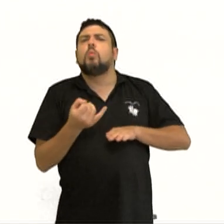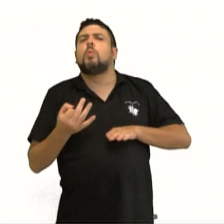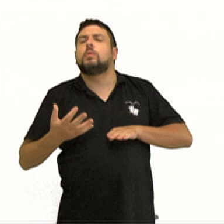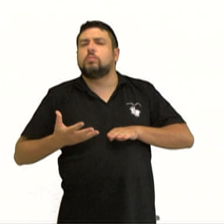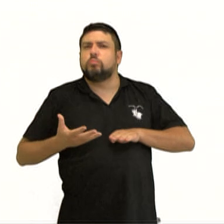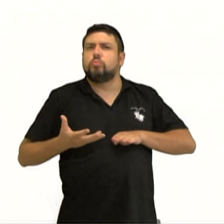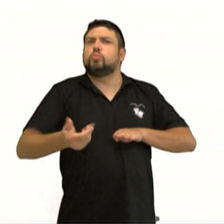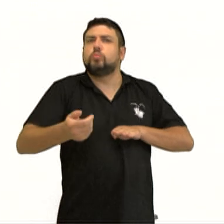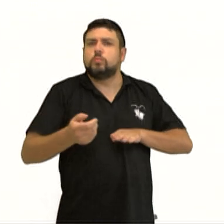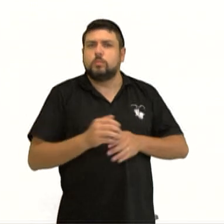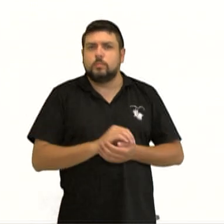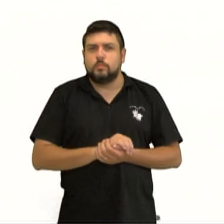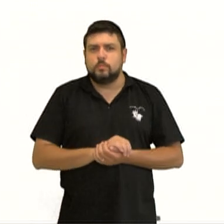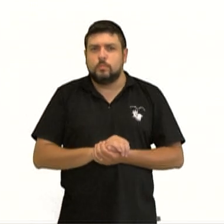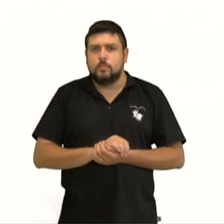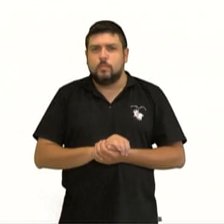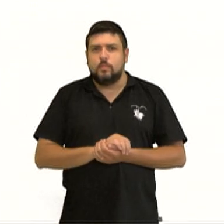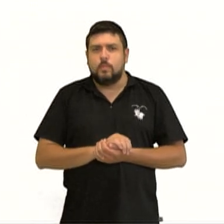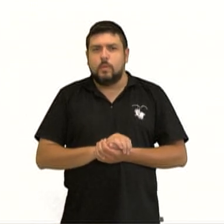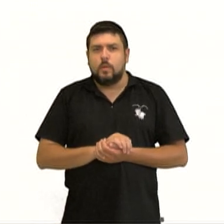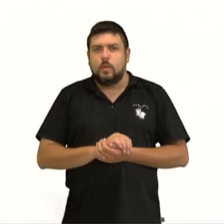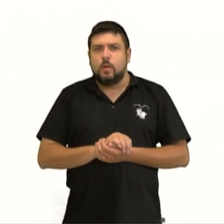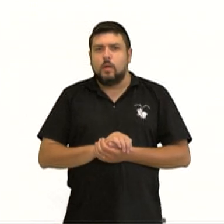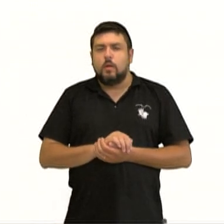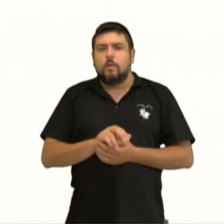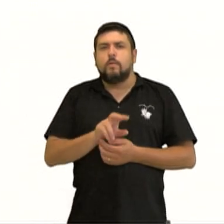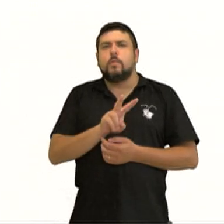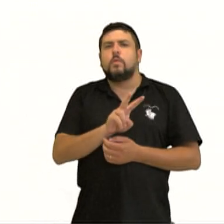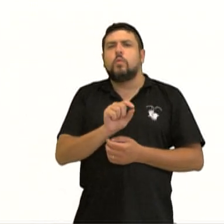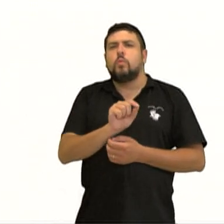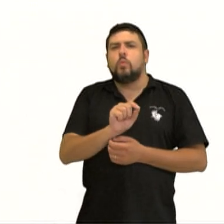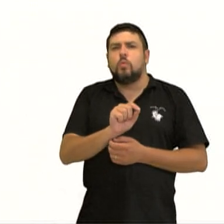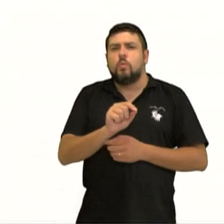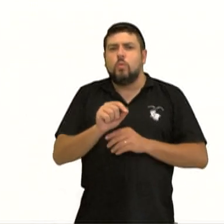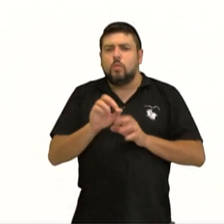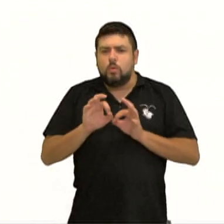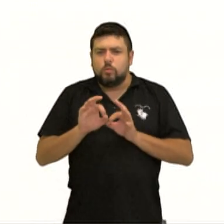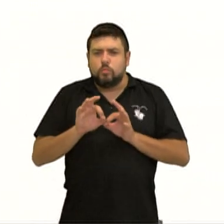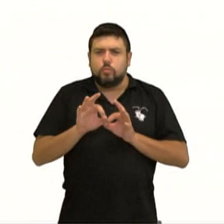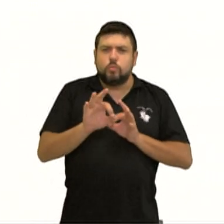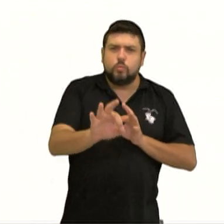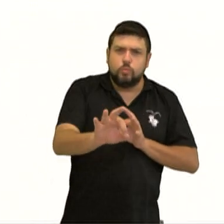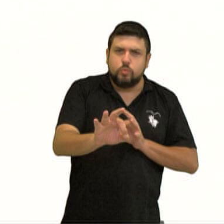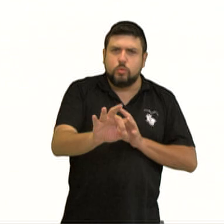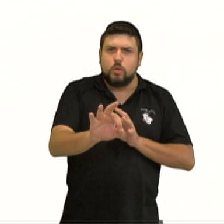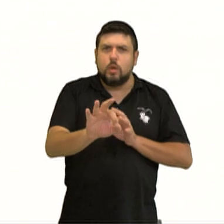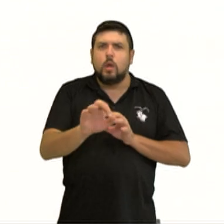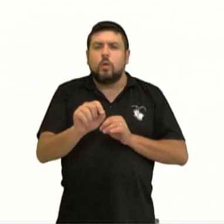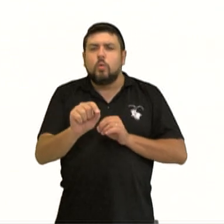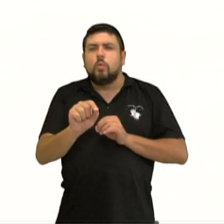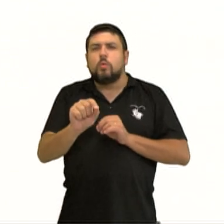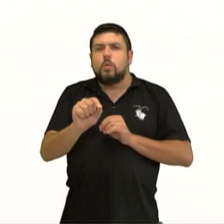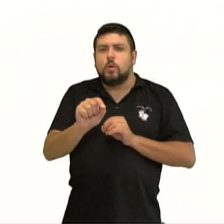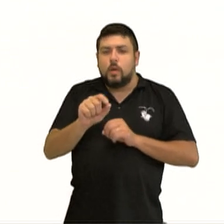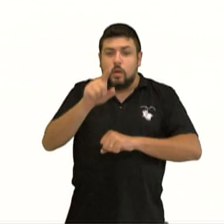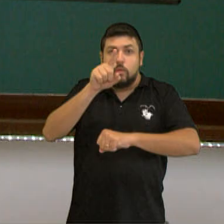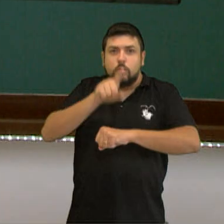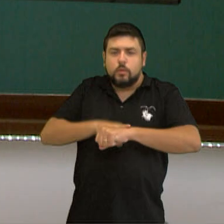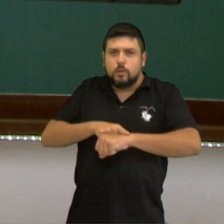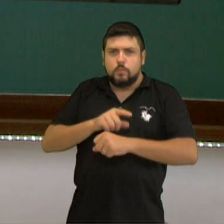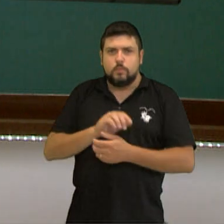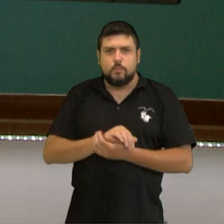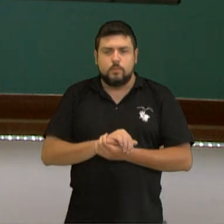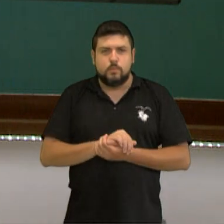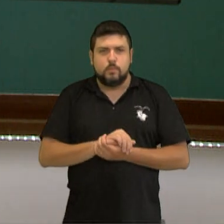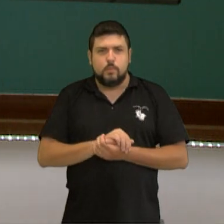Por definição, velocidade é igual a deslocamento sobre tempo. Esse deslocamento é dado pela variação, ou seja, melhor